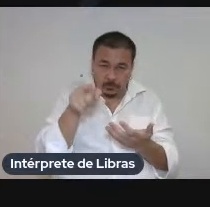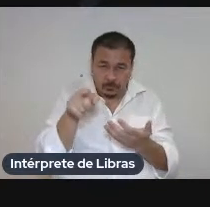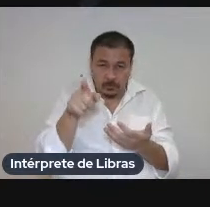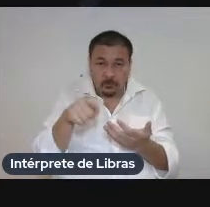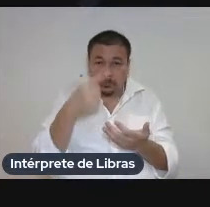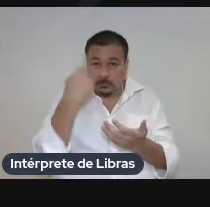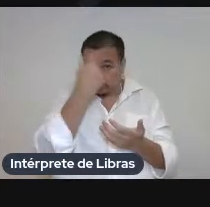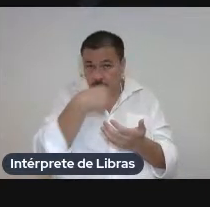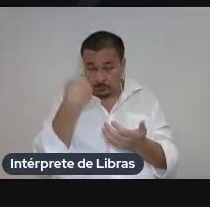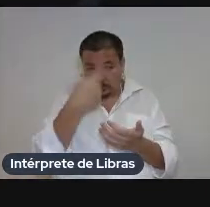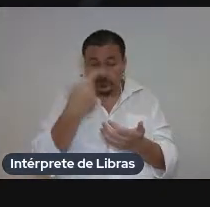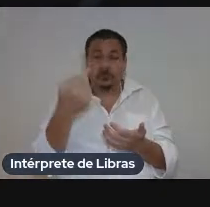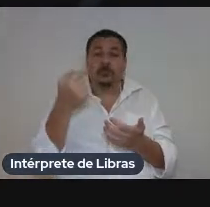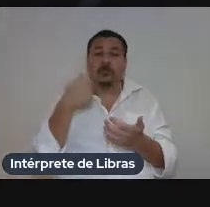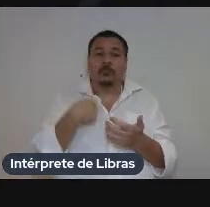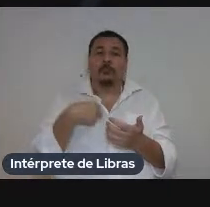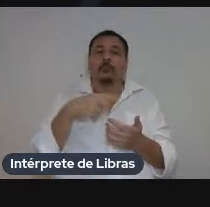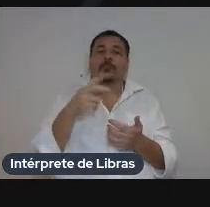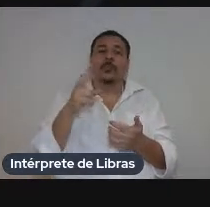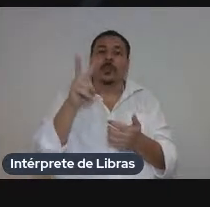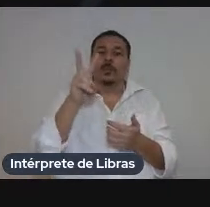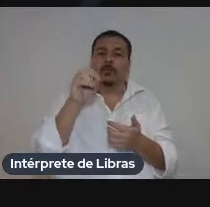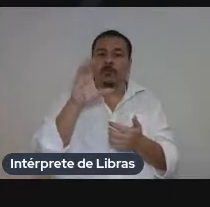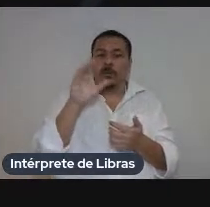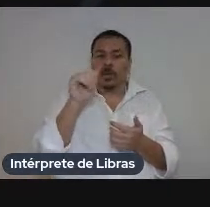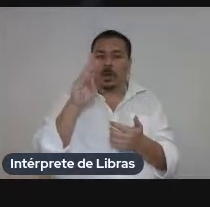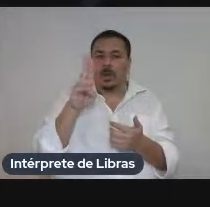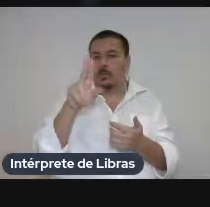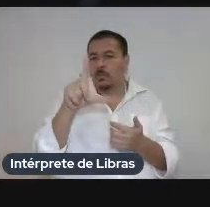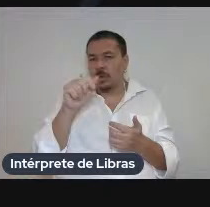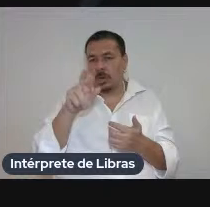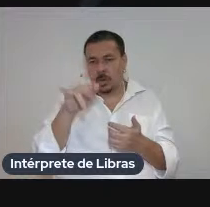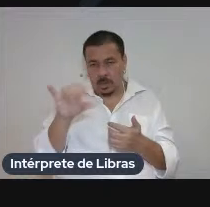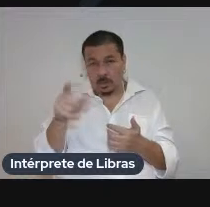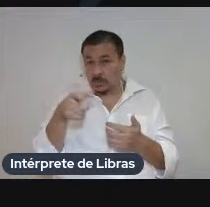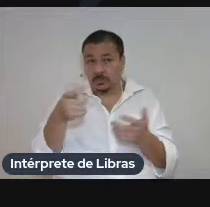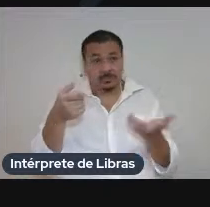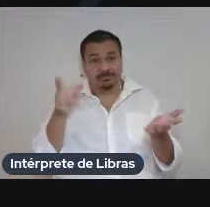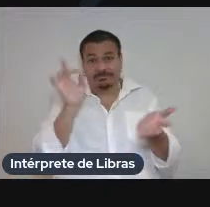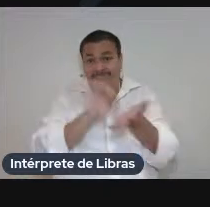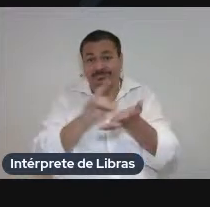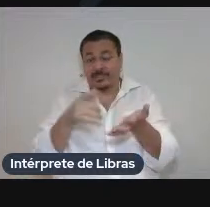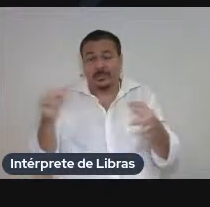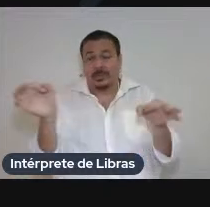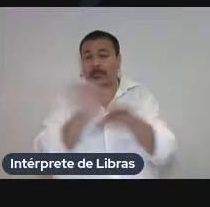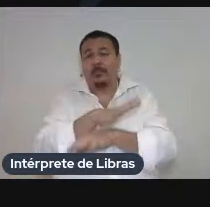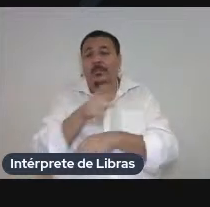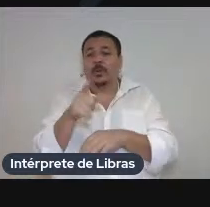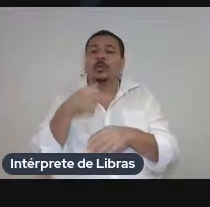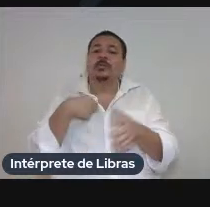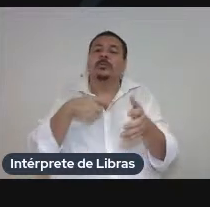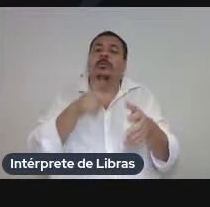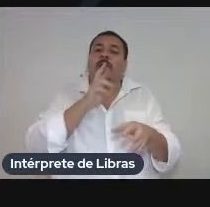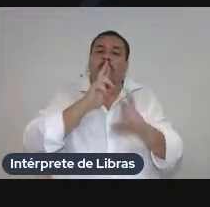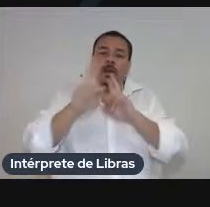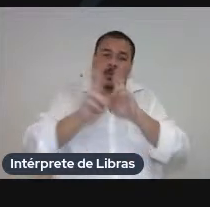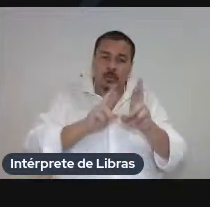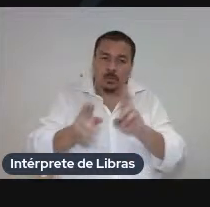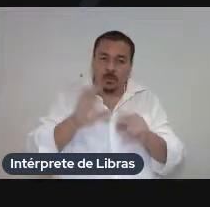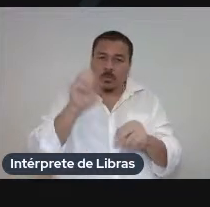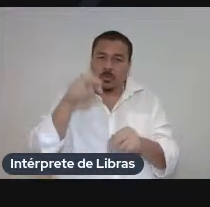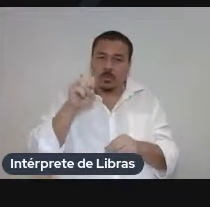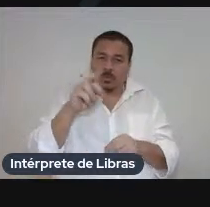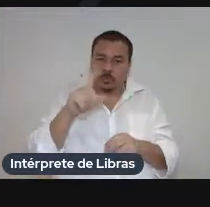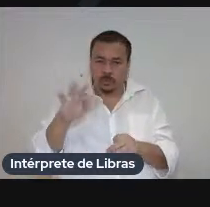vocabulário infelizmente ele não está disponível para consulta pública porque nós precisamos ainda continuar o